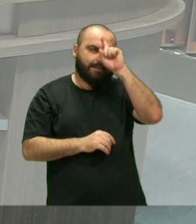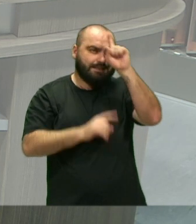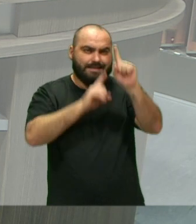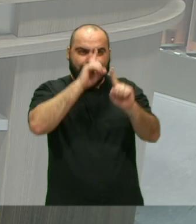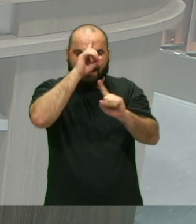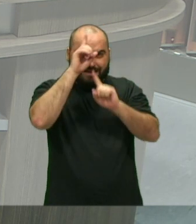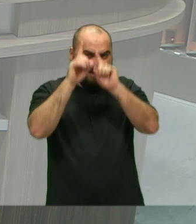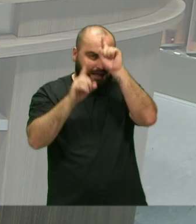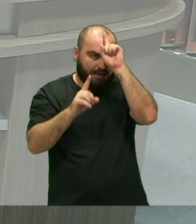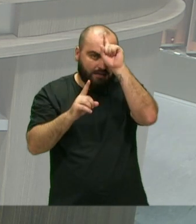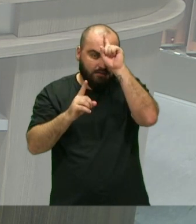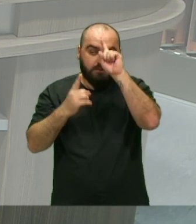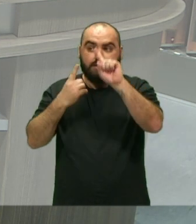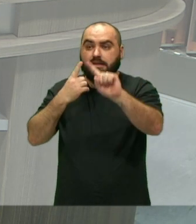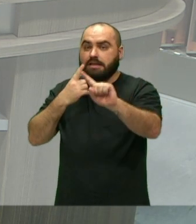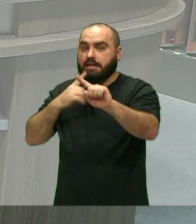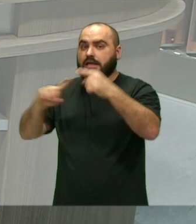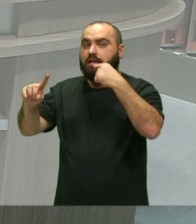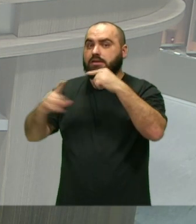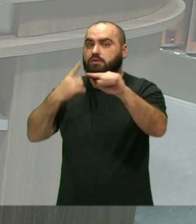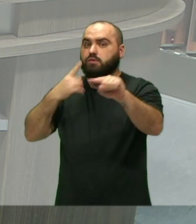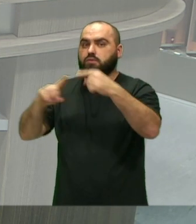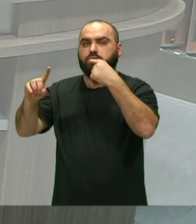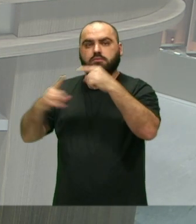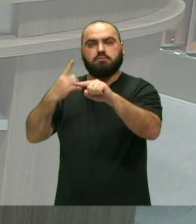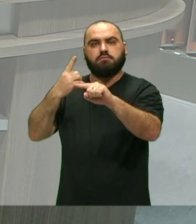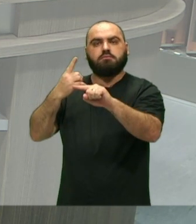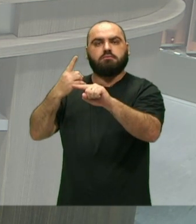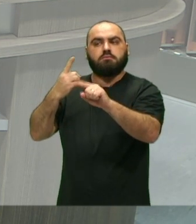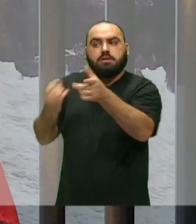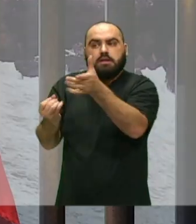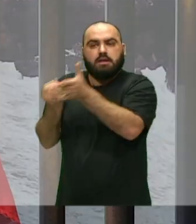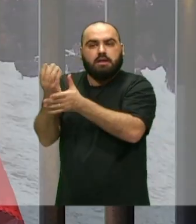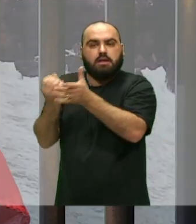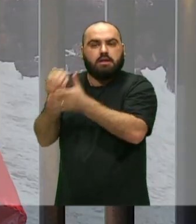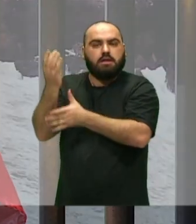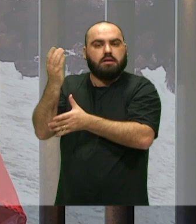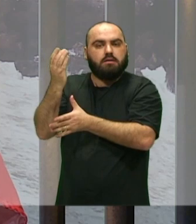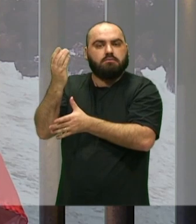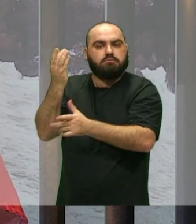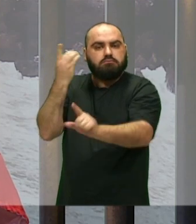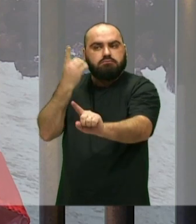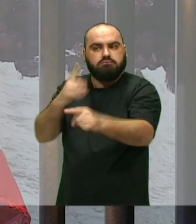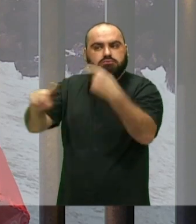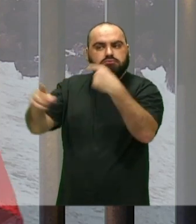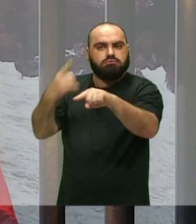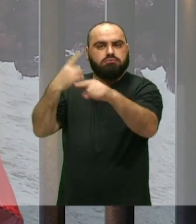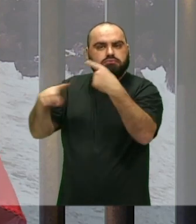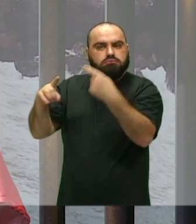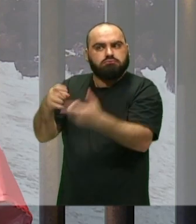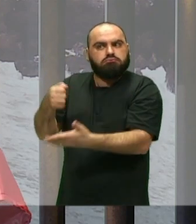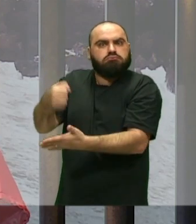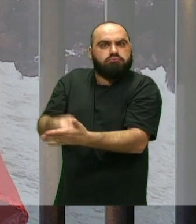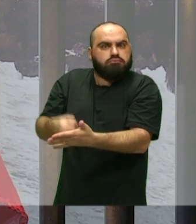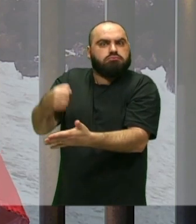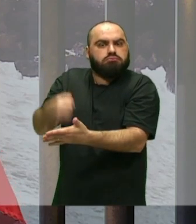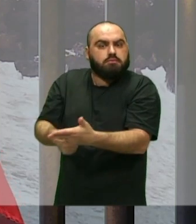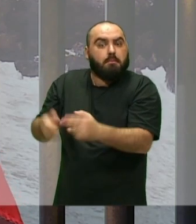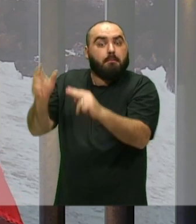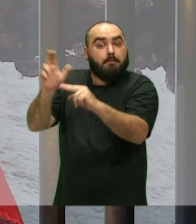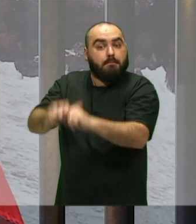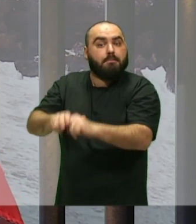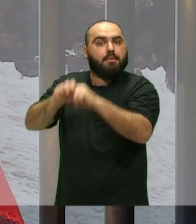Através dos cantos Que é as loas Né? Compor as loas Em forma de militância E foi daí Que a gente